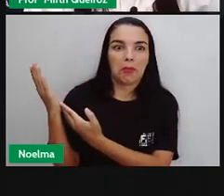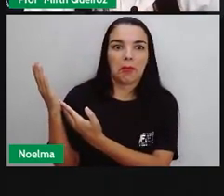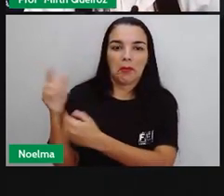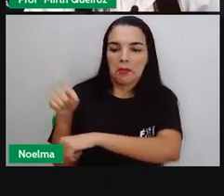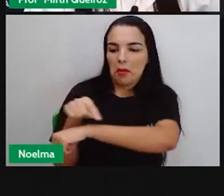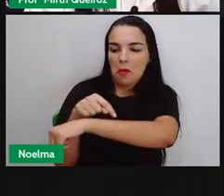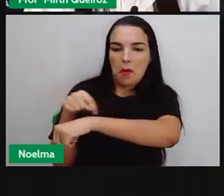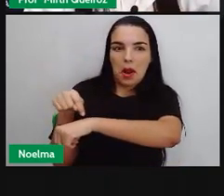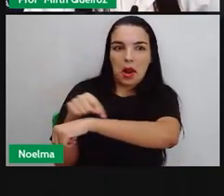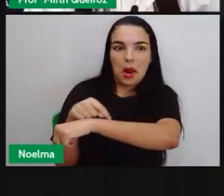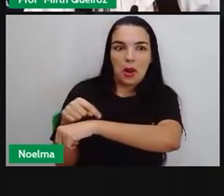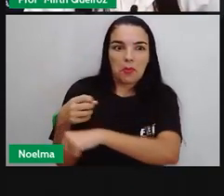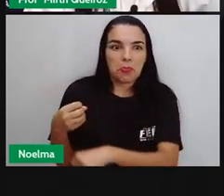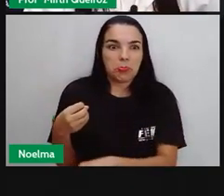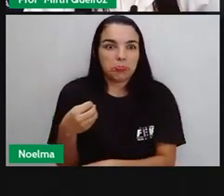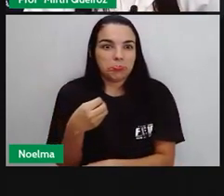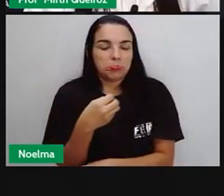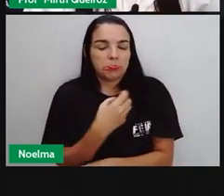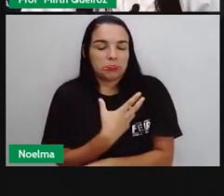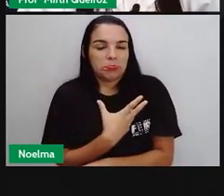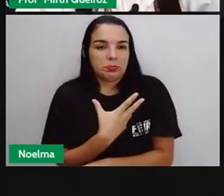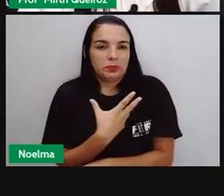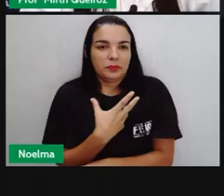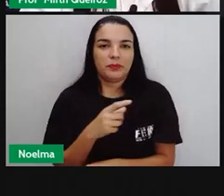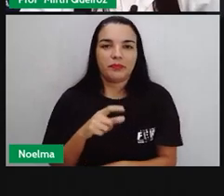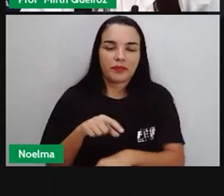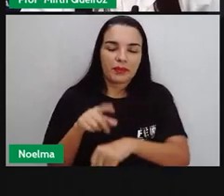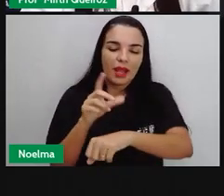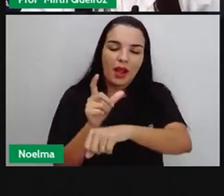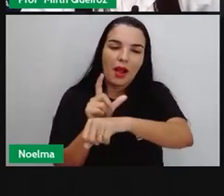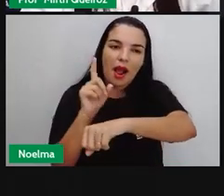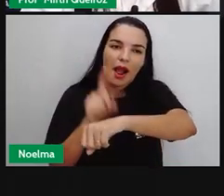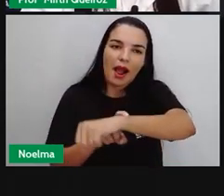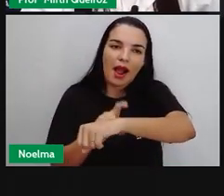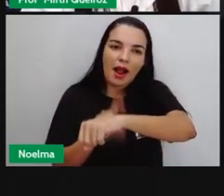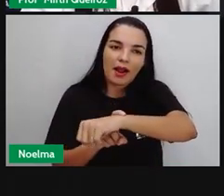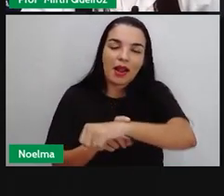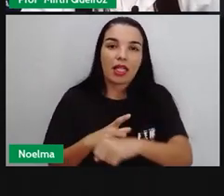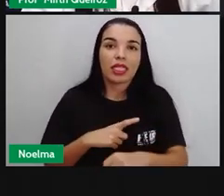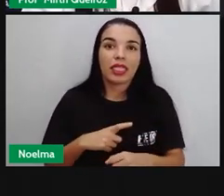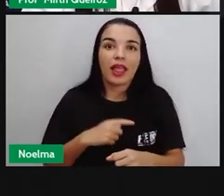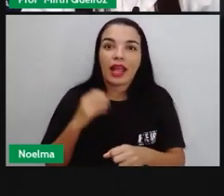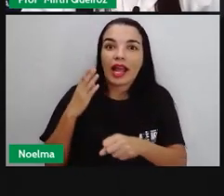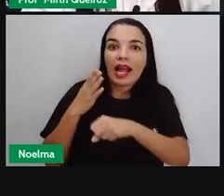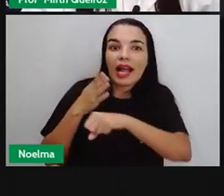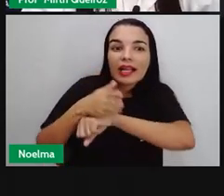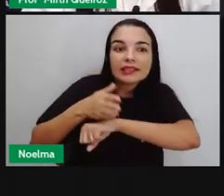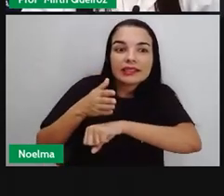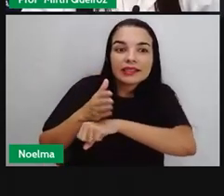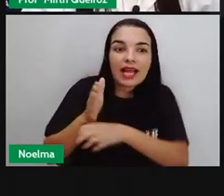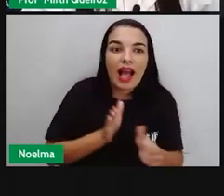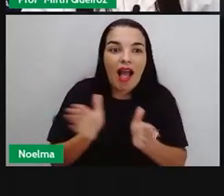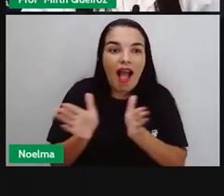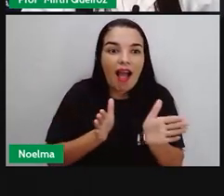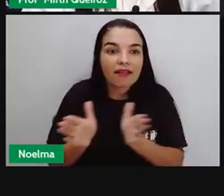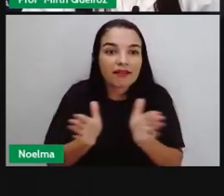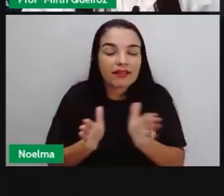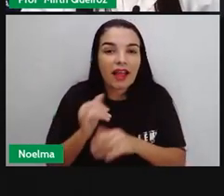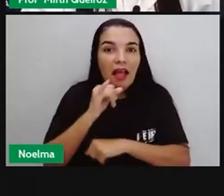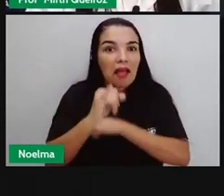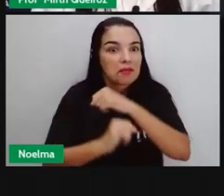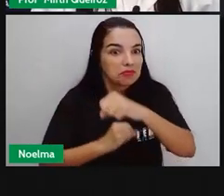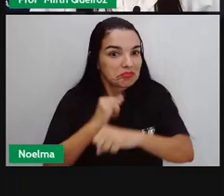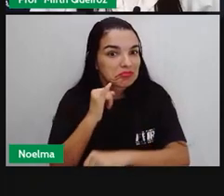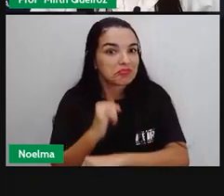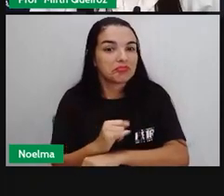moderno ainda Que é o Smart Onde até acesso à internet A gente tem Nesse